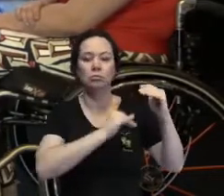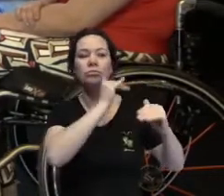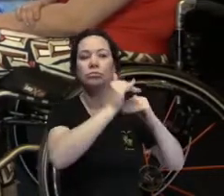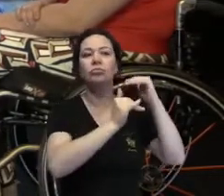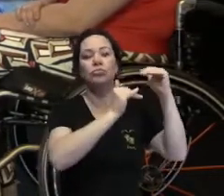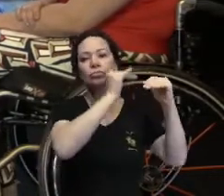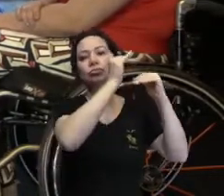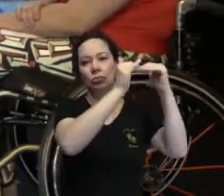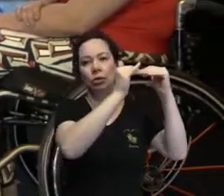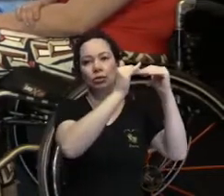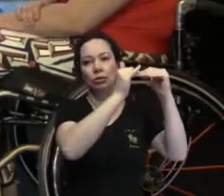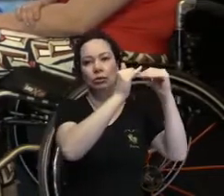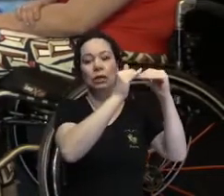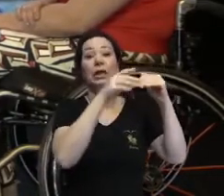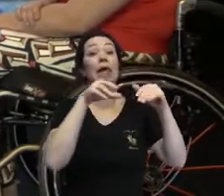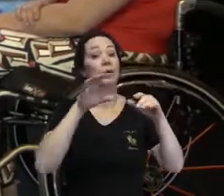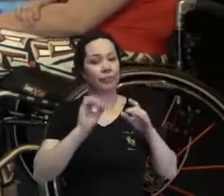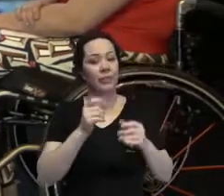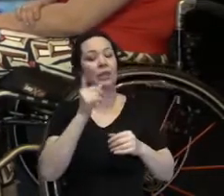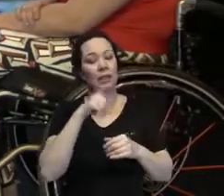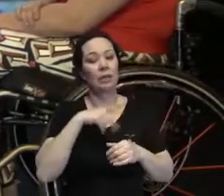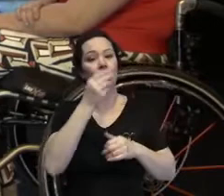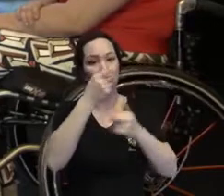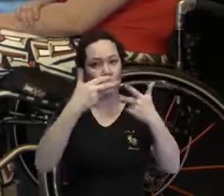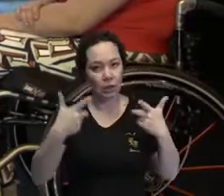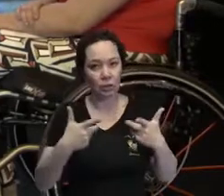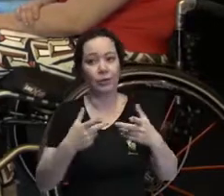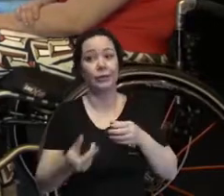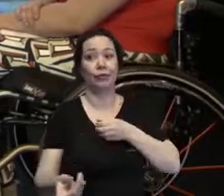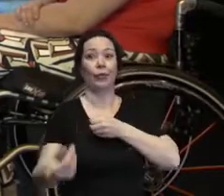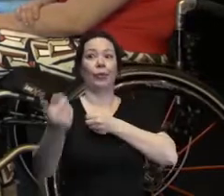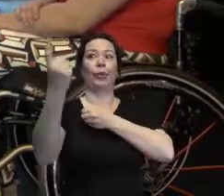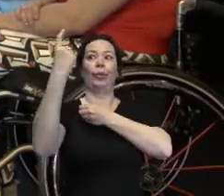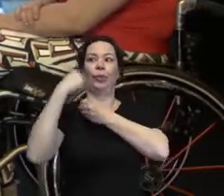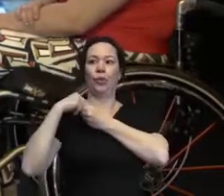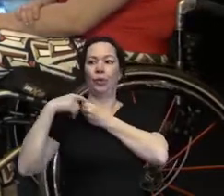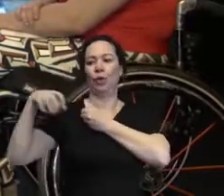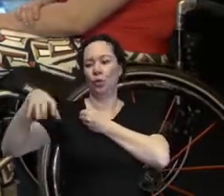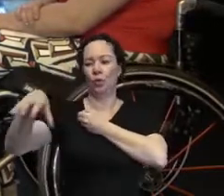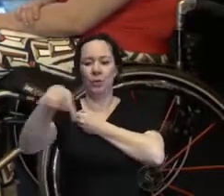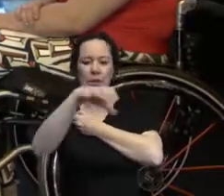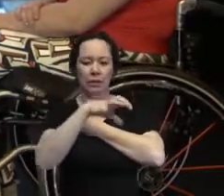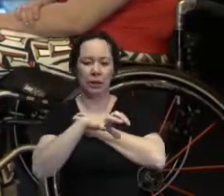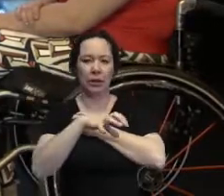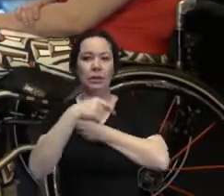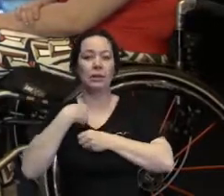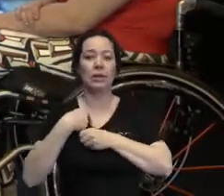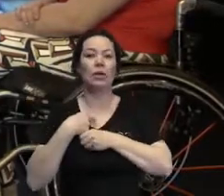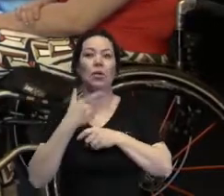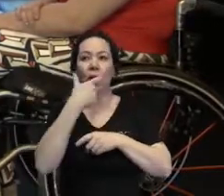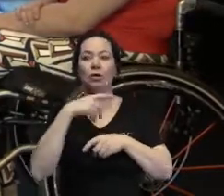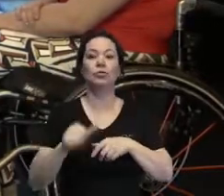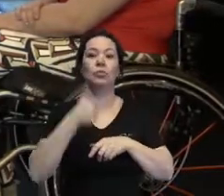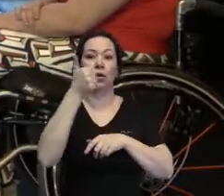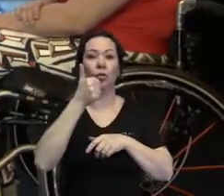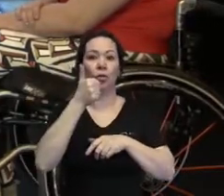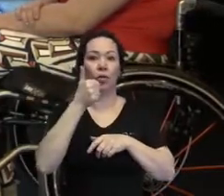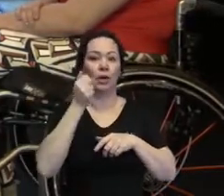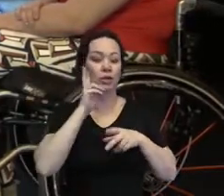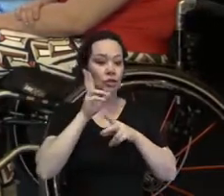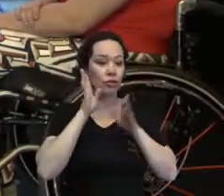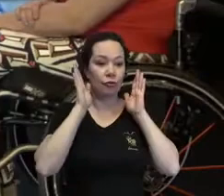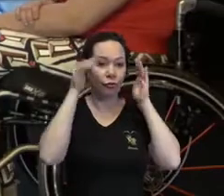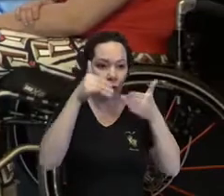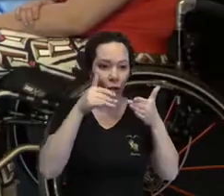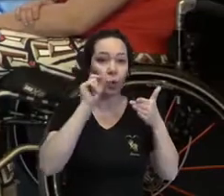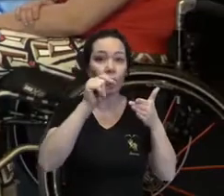retrocessos terríveis em muitas áreas, eu prefiro olhar para o que a gente caminhou, para que a gente ganhou, para o que a